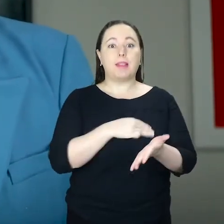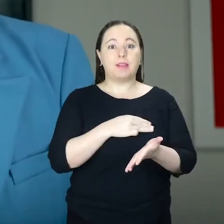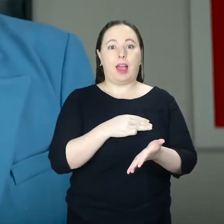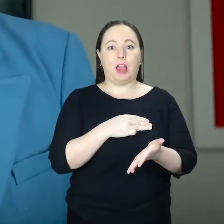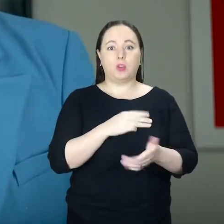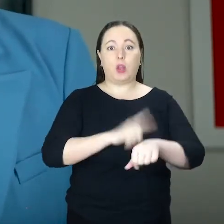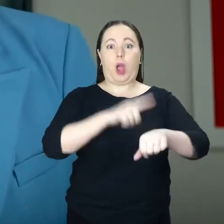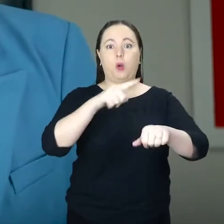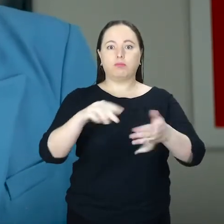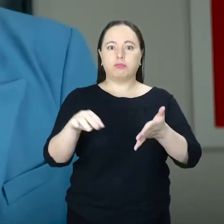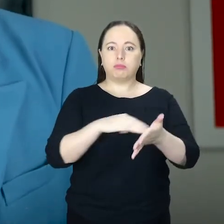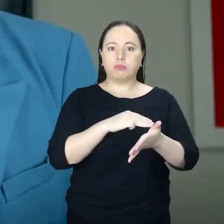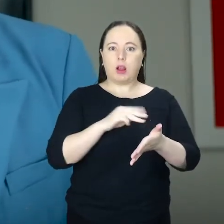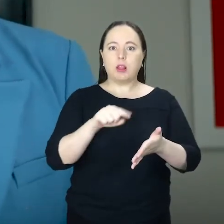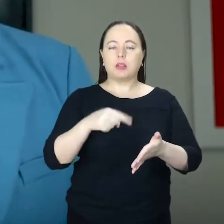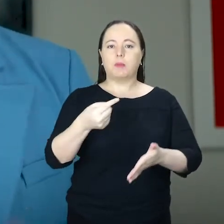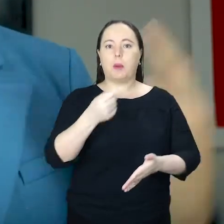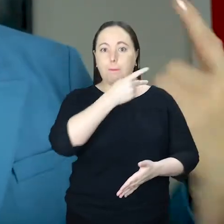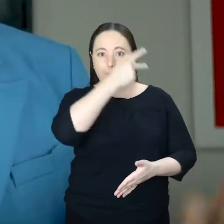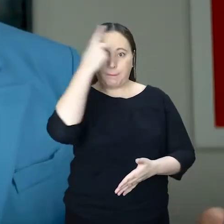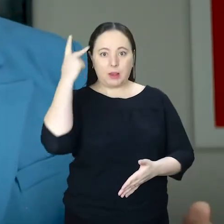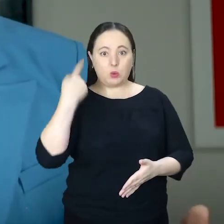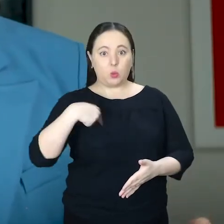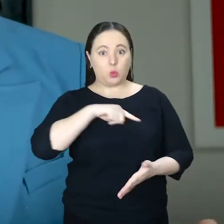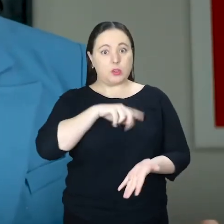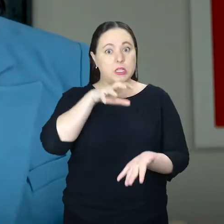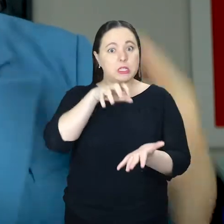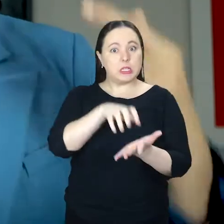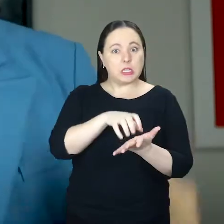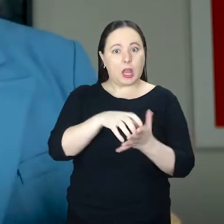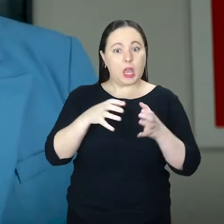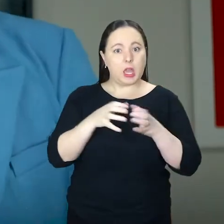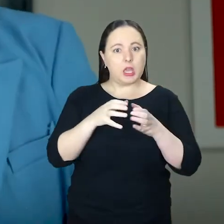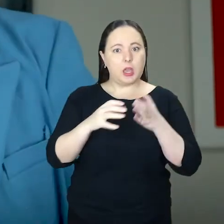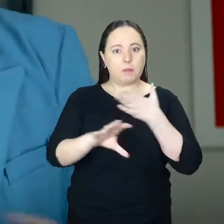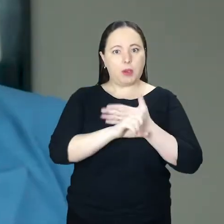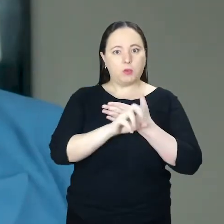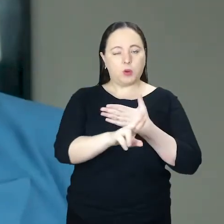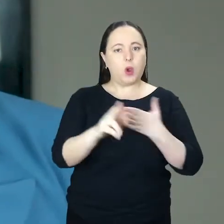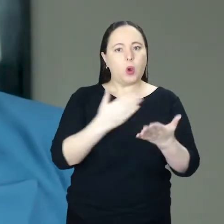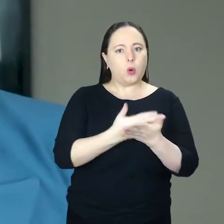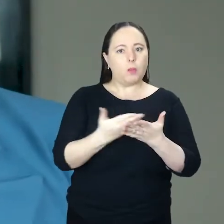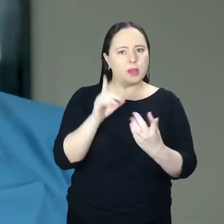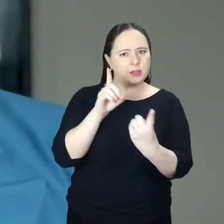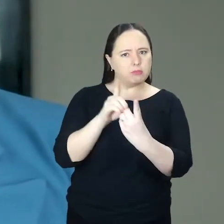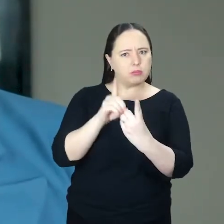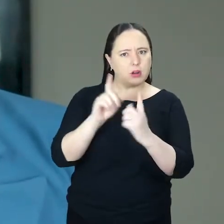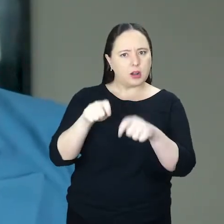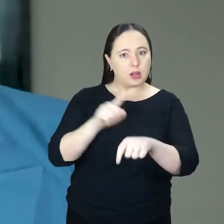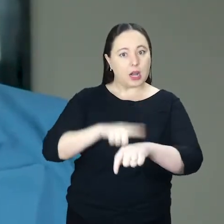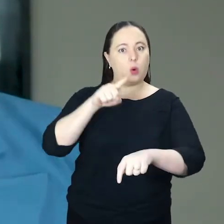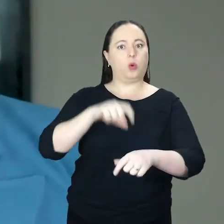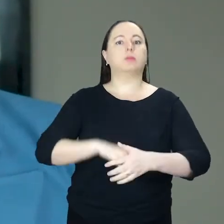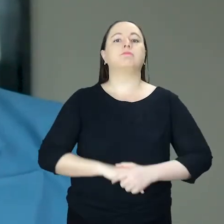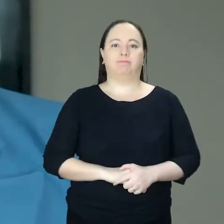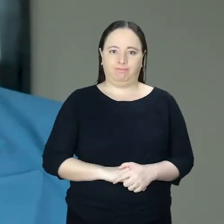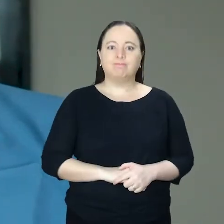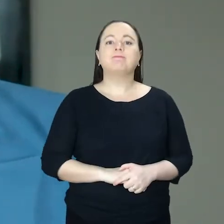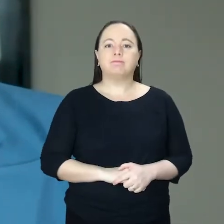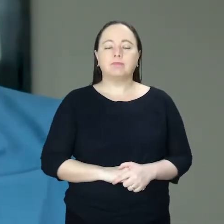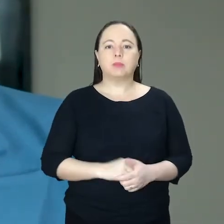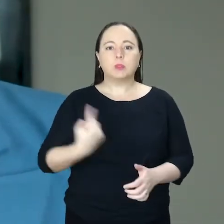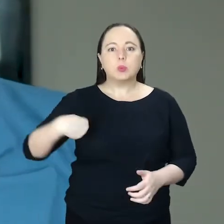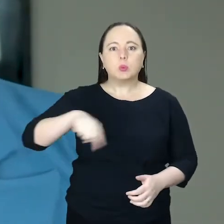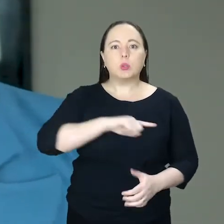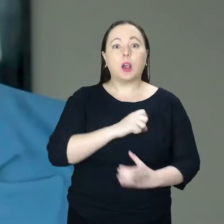automática e, em seguida, uma pessoa da nossa central, da nossa equipe, já começa o atendimento. Novamente,